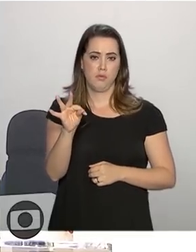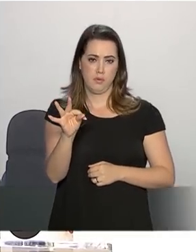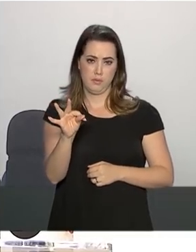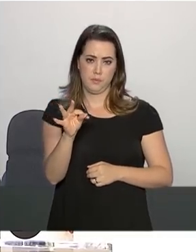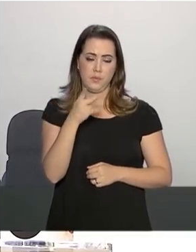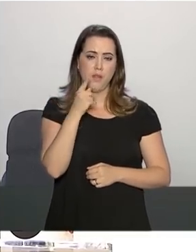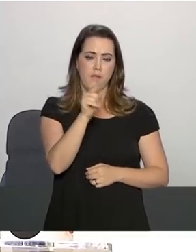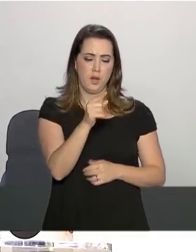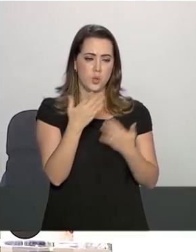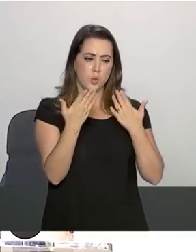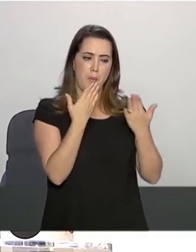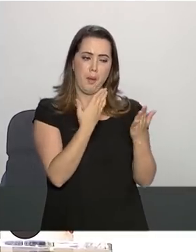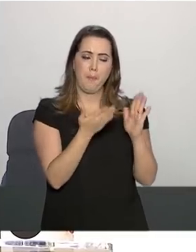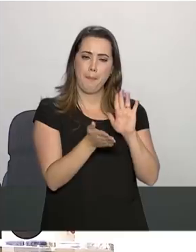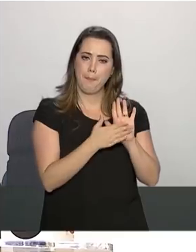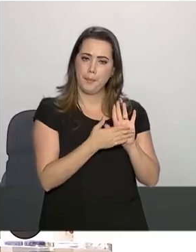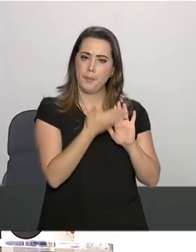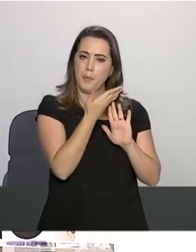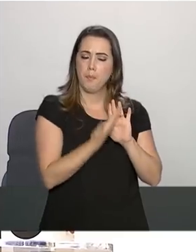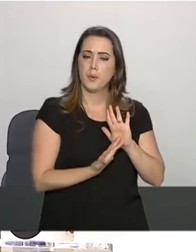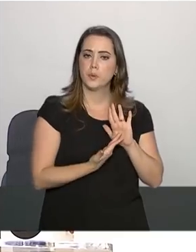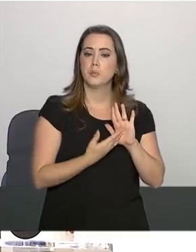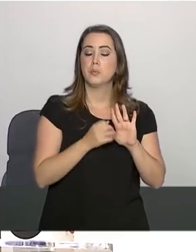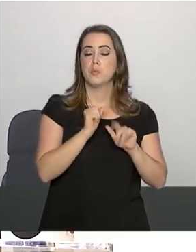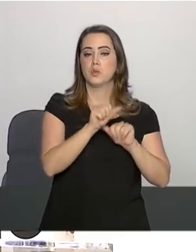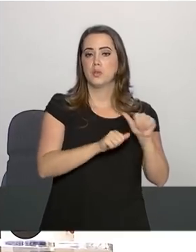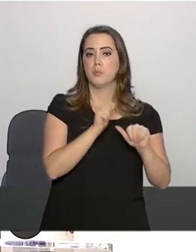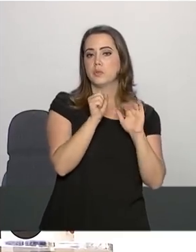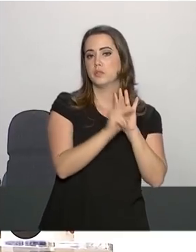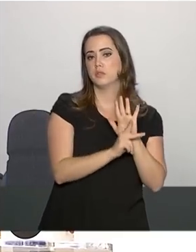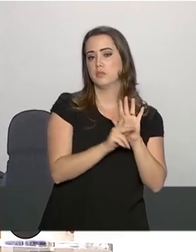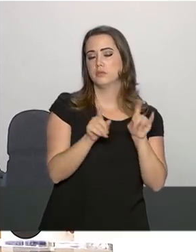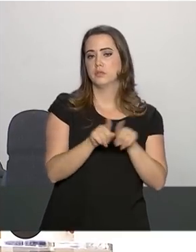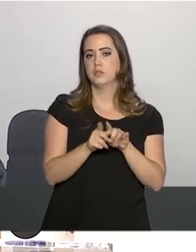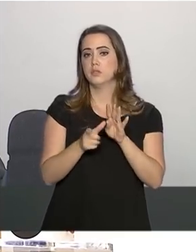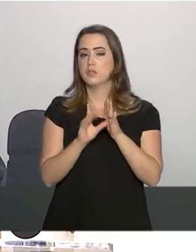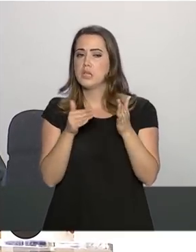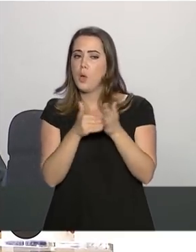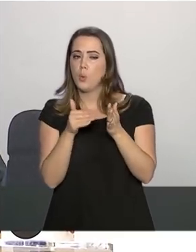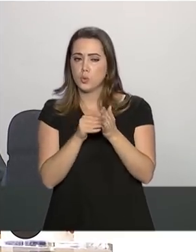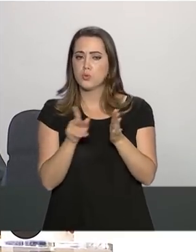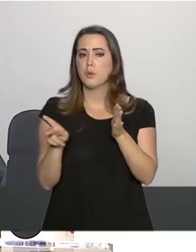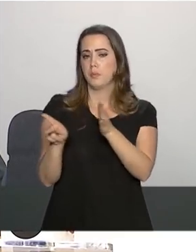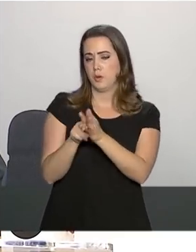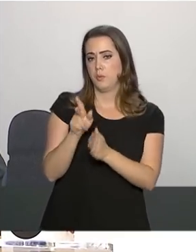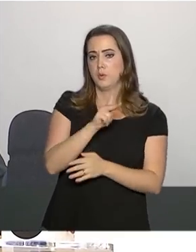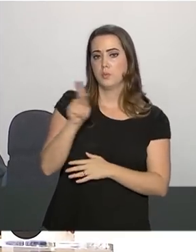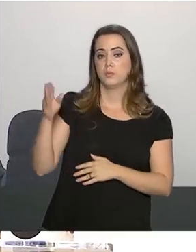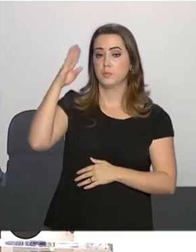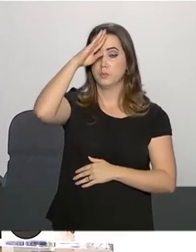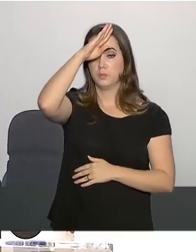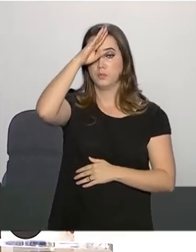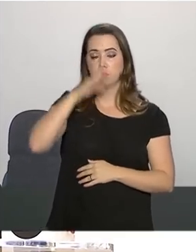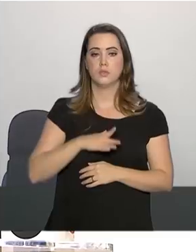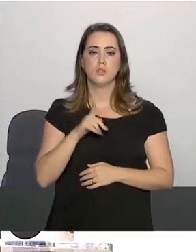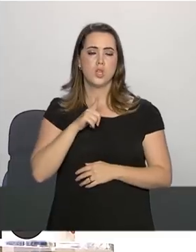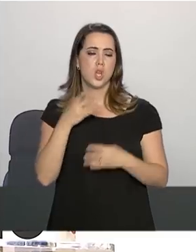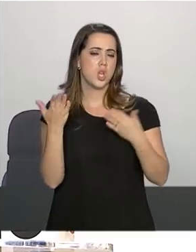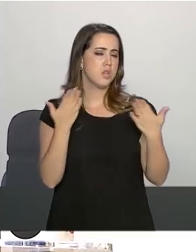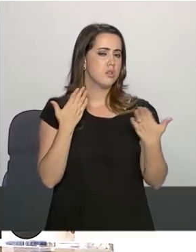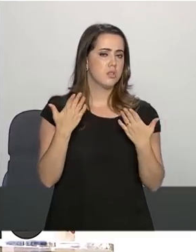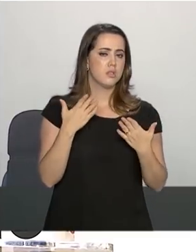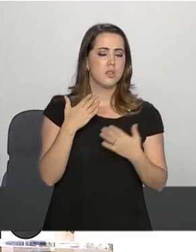da reforma da Previdência, da proposta da reforma, que a última análise antes de enviar para o Congresso vai ser do presidente da República. Já tem uma